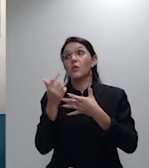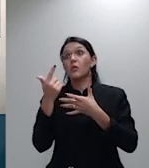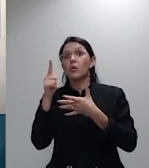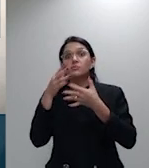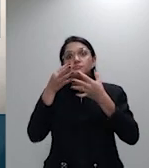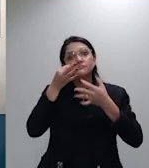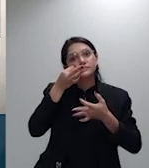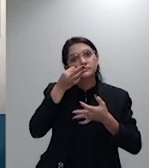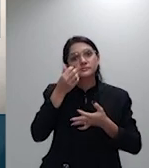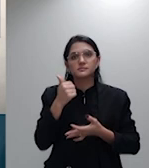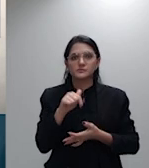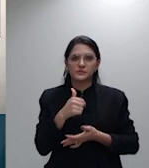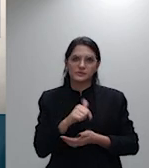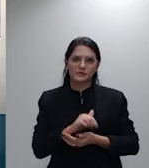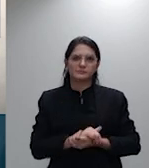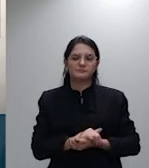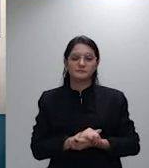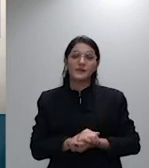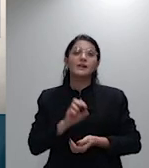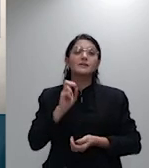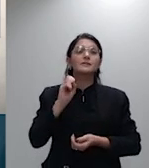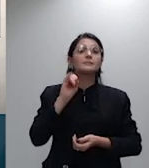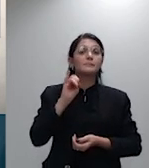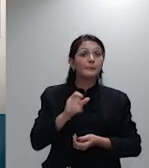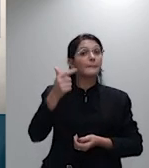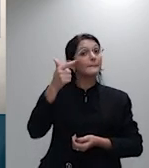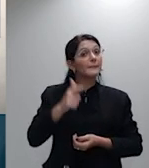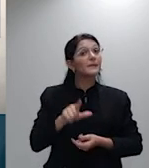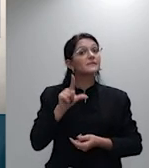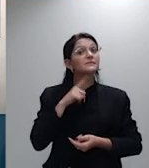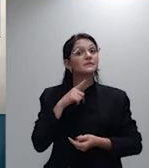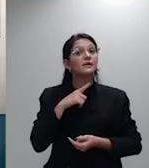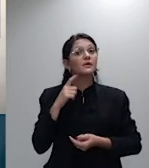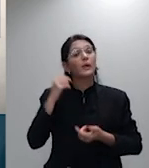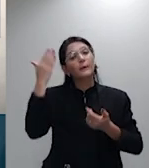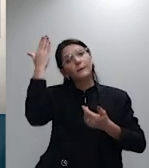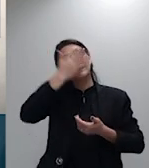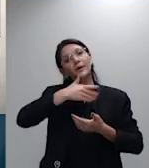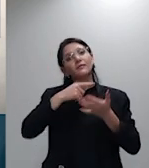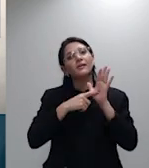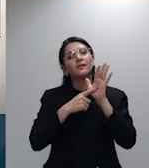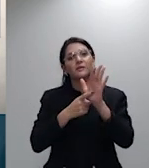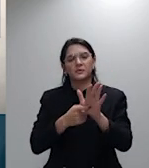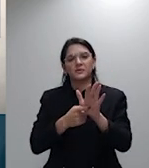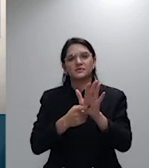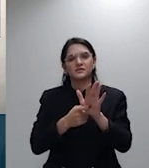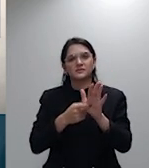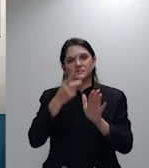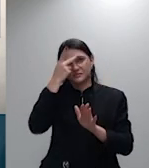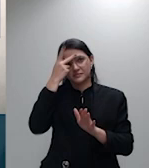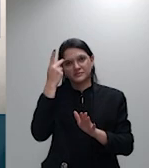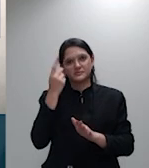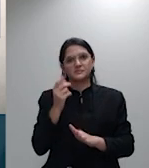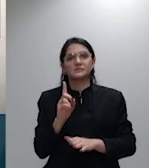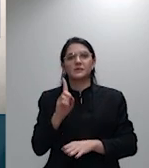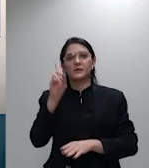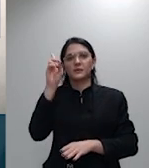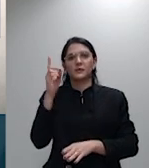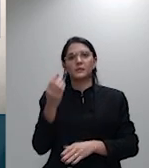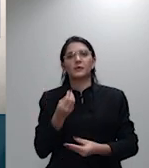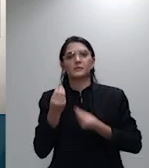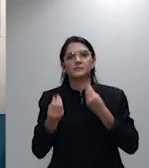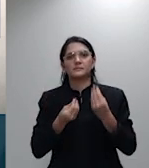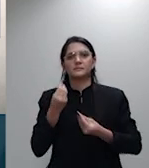Como se não bastasse o ônus da prova do autor, embora a parte tenha o direito de empregar todos os meios legais, bem como os moralmente